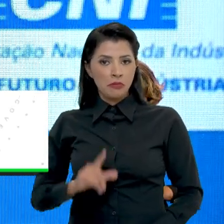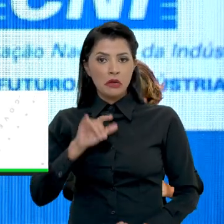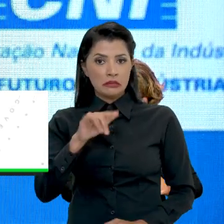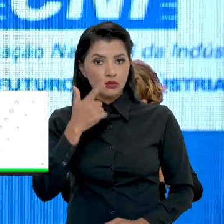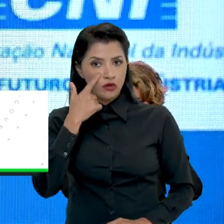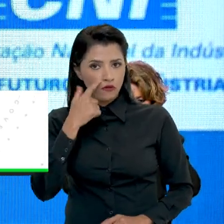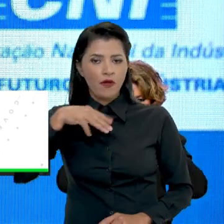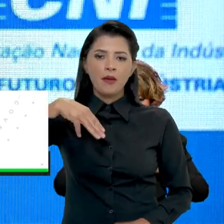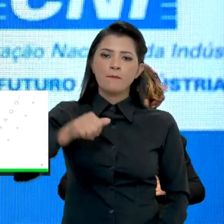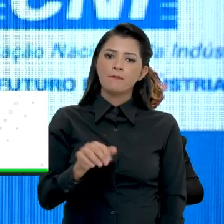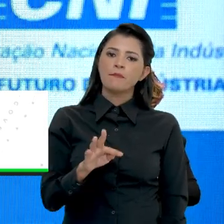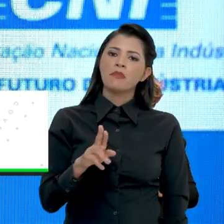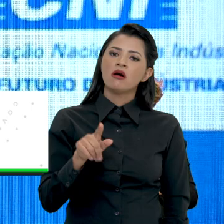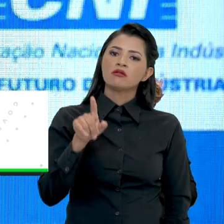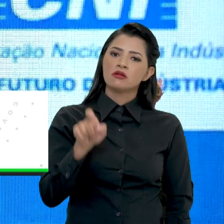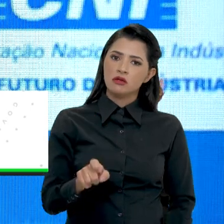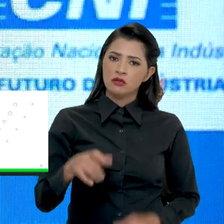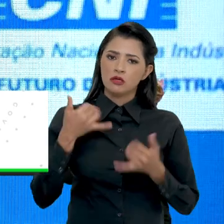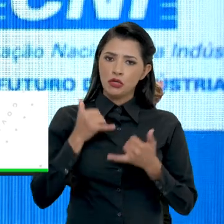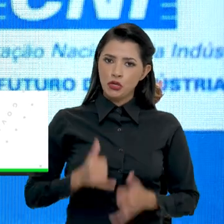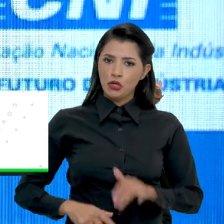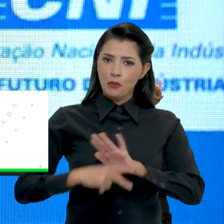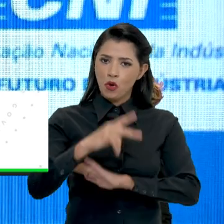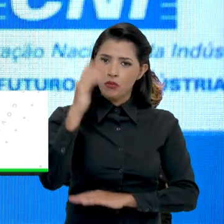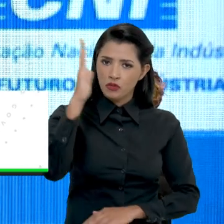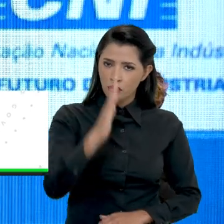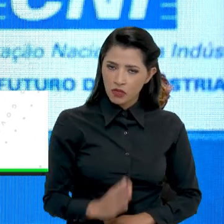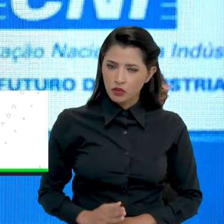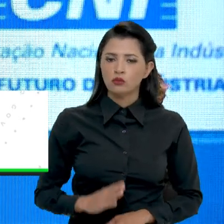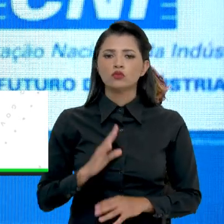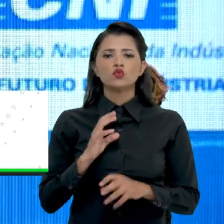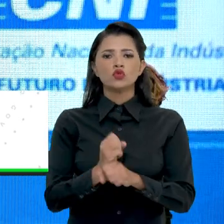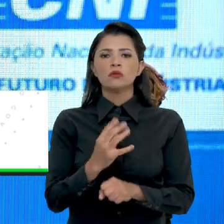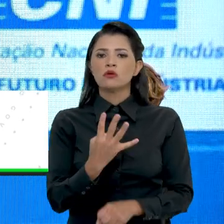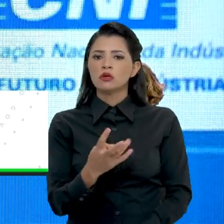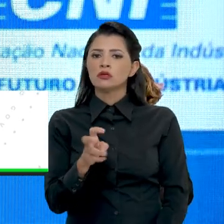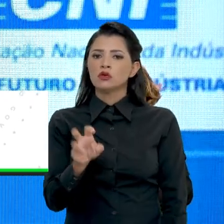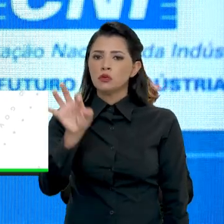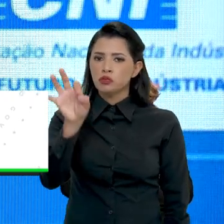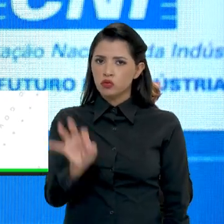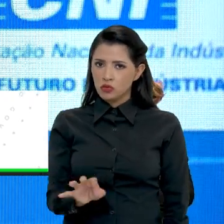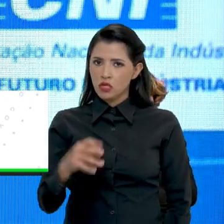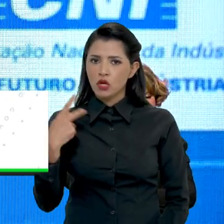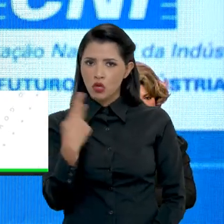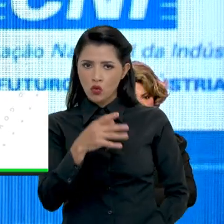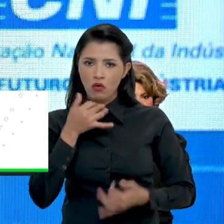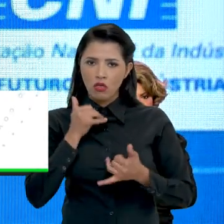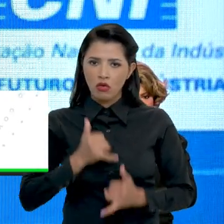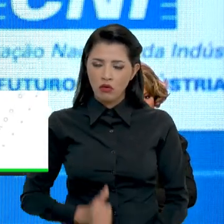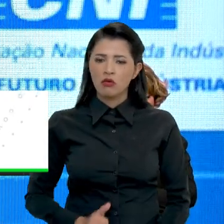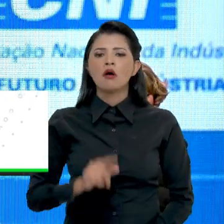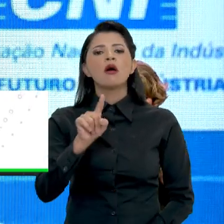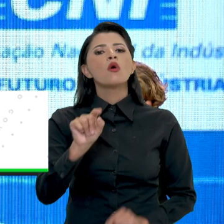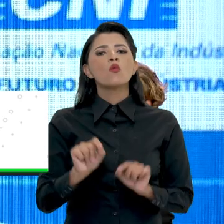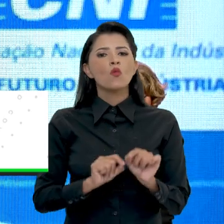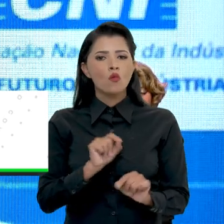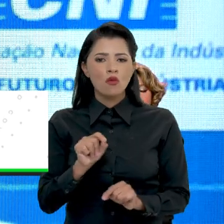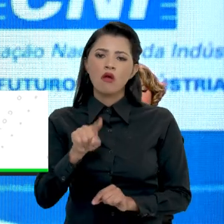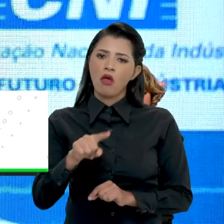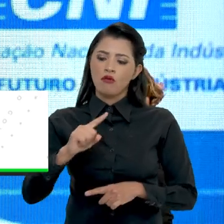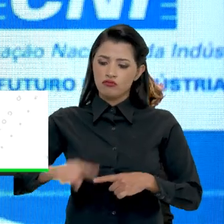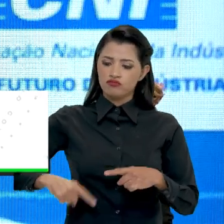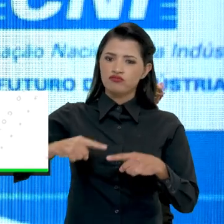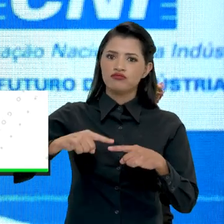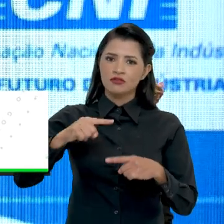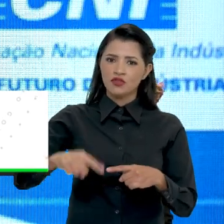Se pegarmos a matriz energética brasileira, 45% dela é energia